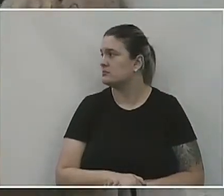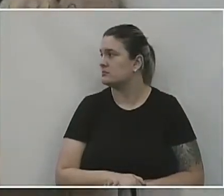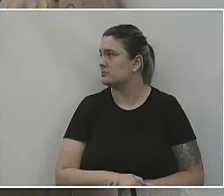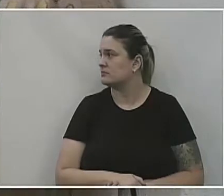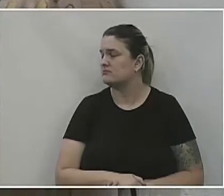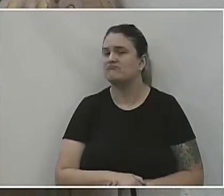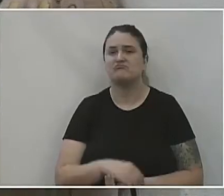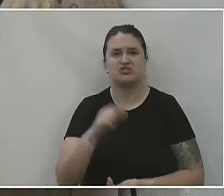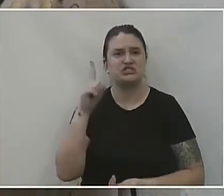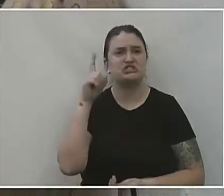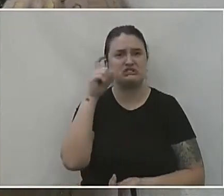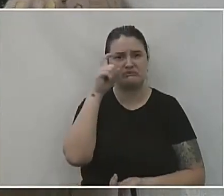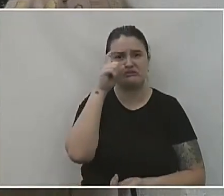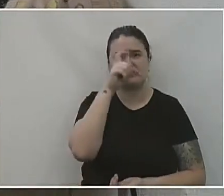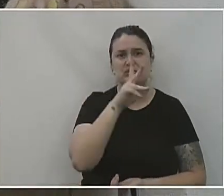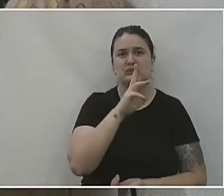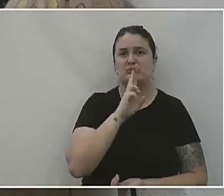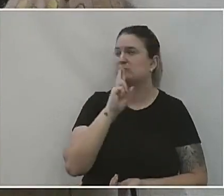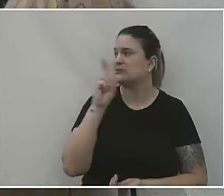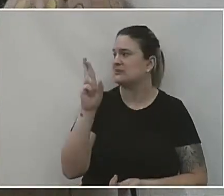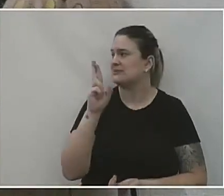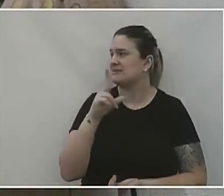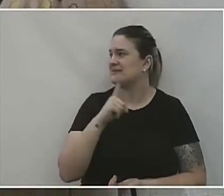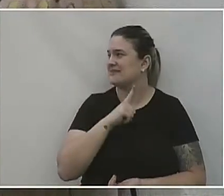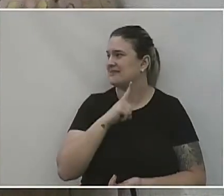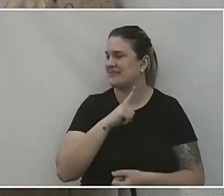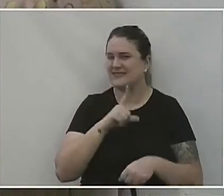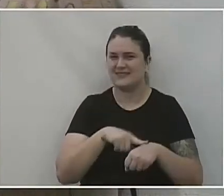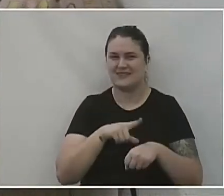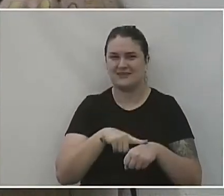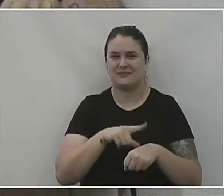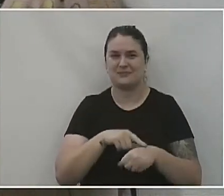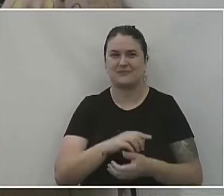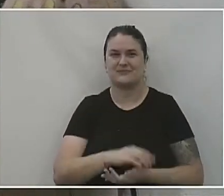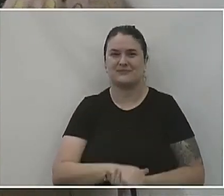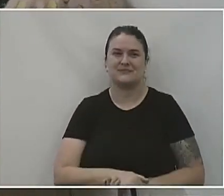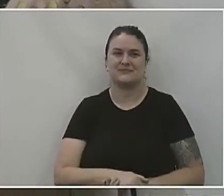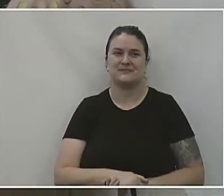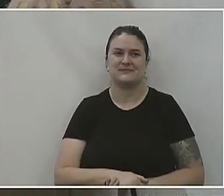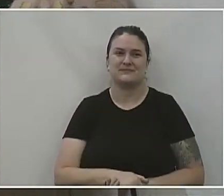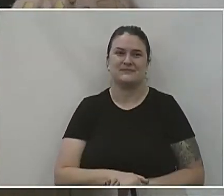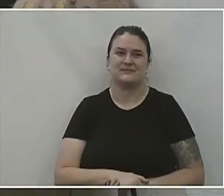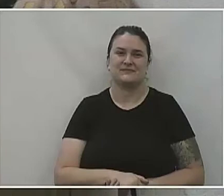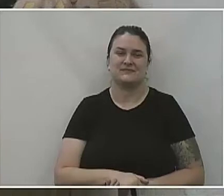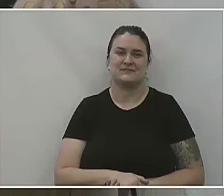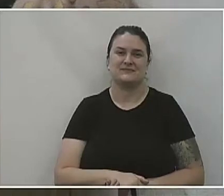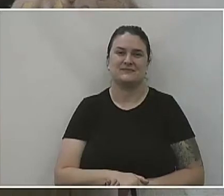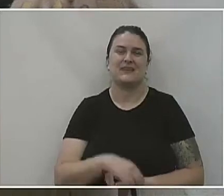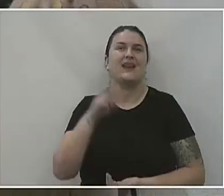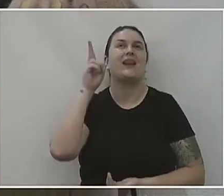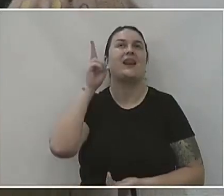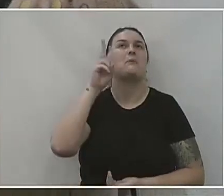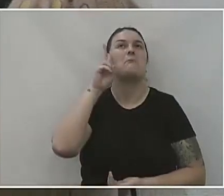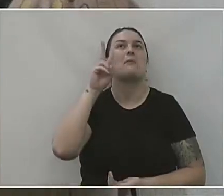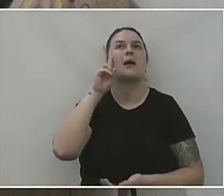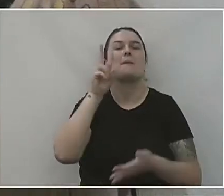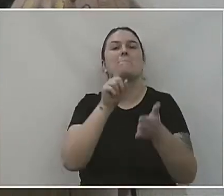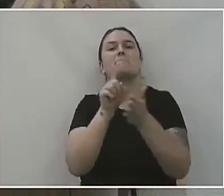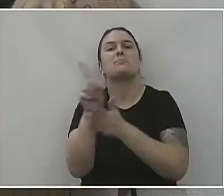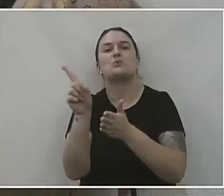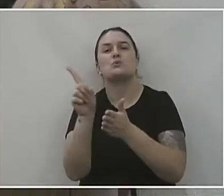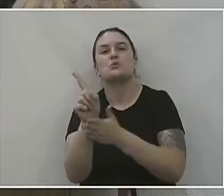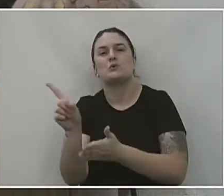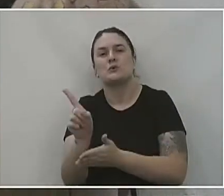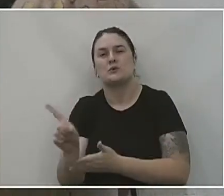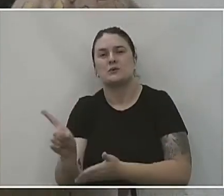Vai ser difícil responder. Mas temos tempo, secretário. Mas é eu lembrar de todas as perguntas, na verdade, né? Eu não sei se